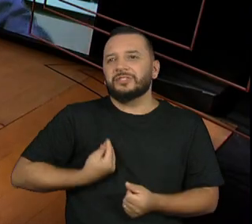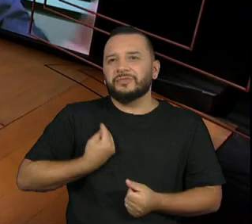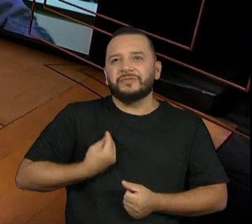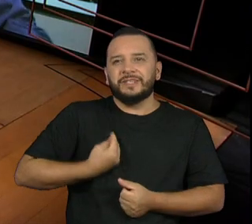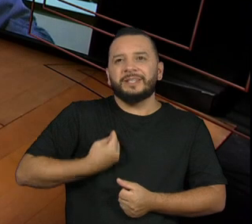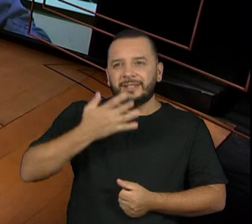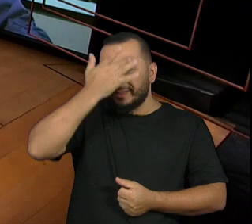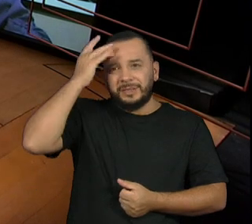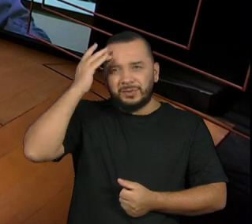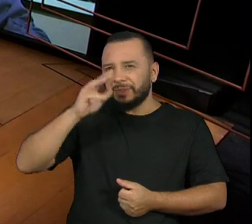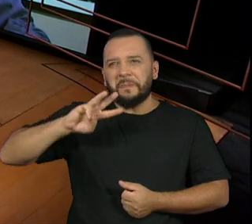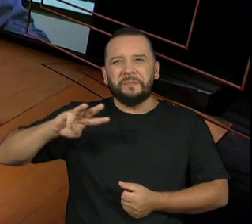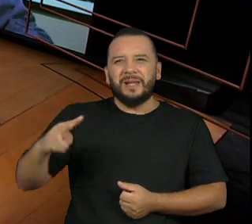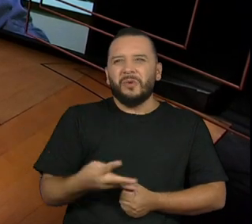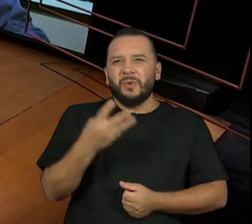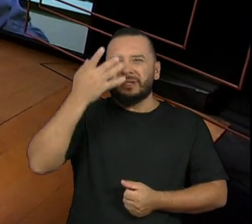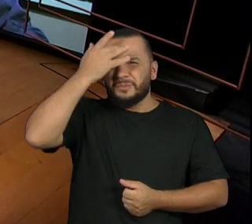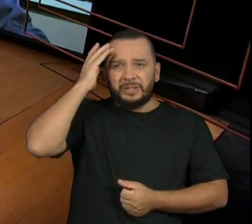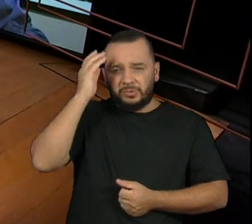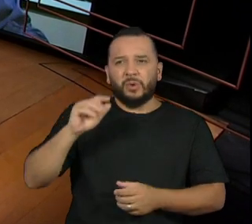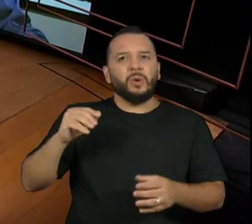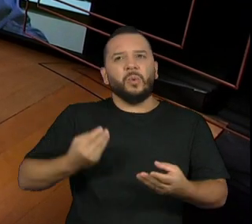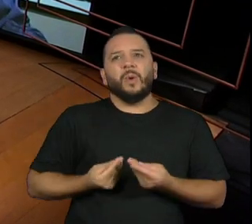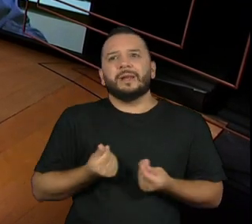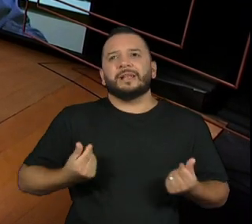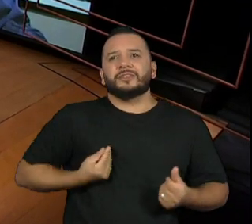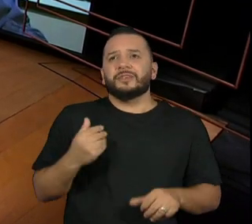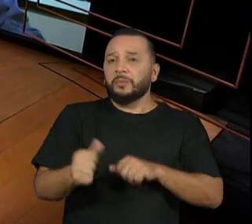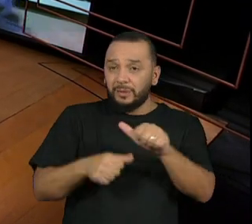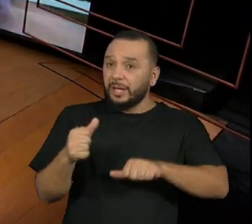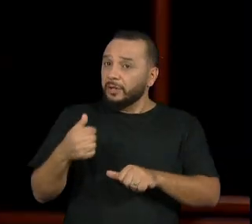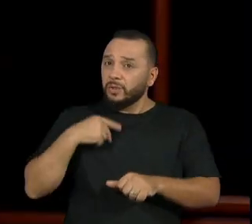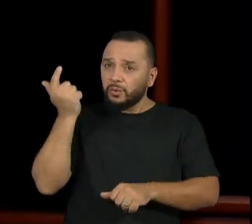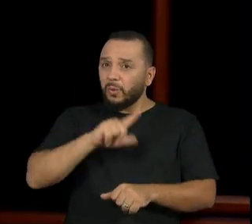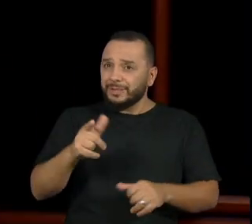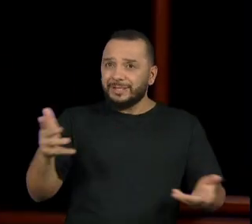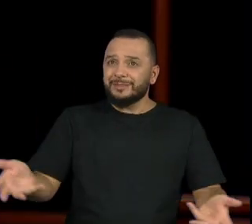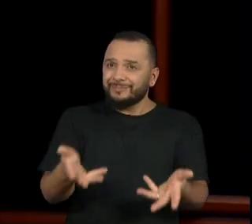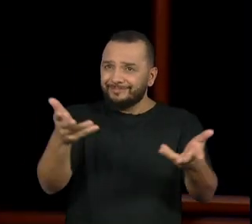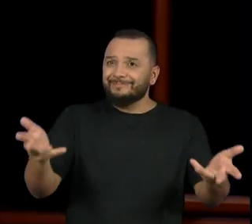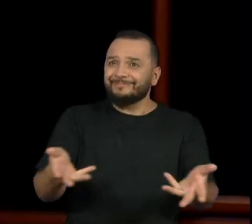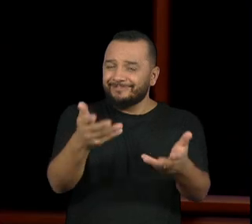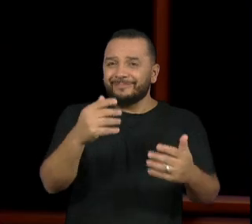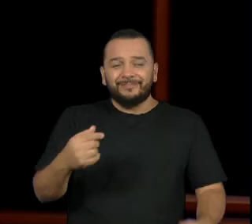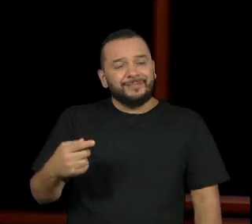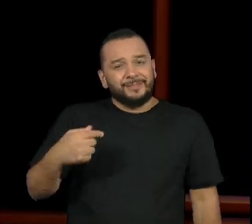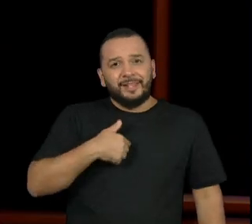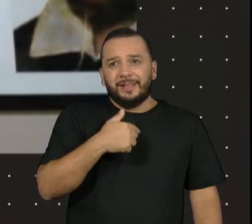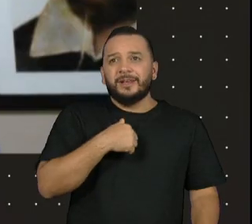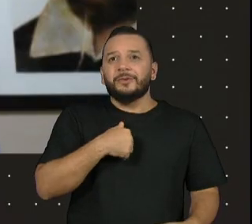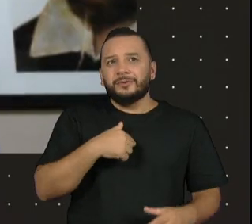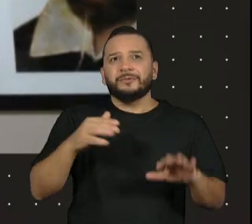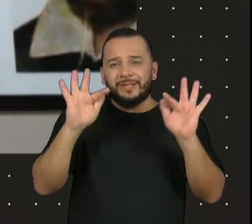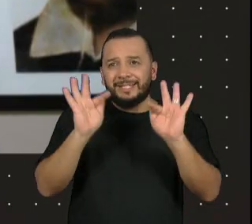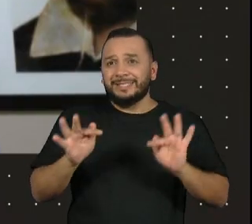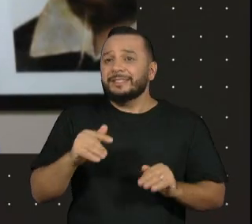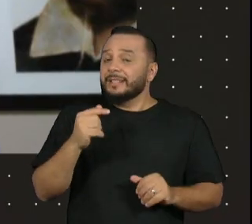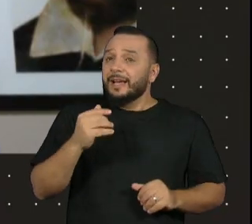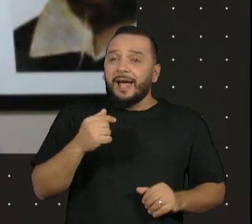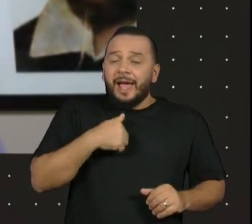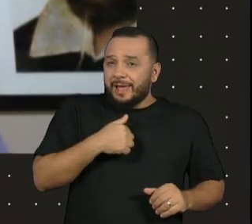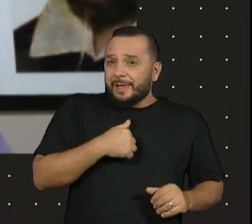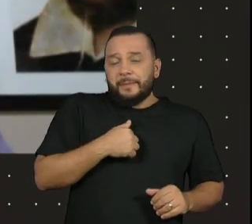milhões de pessoas. E a gente conseguia. Então, era muito feliz. Isso era um papel que eu estava fazendo.